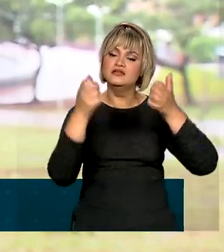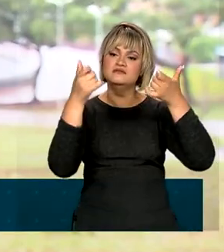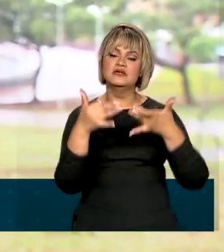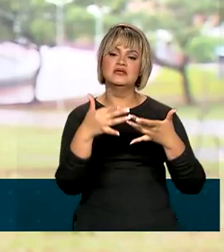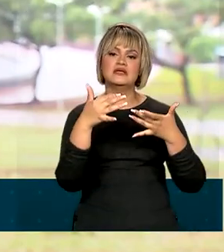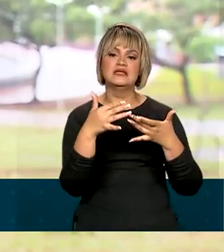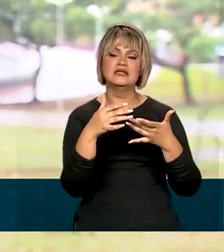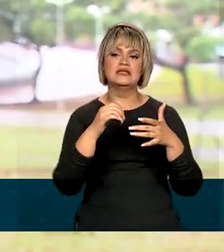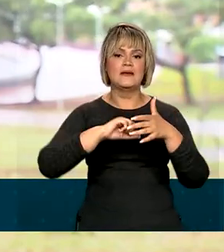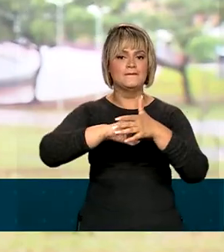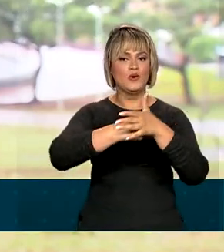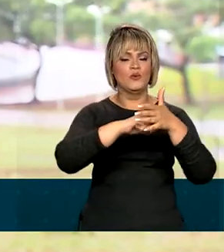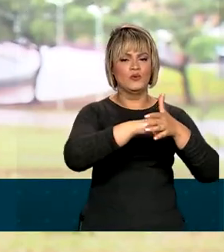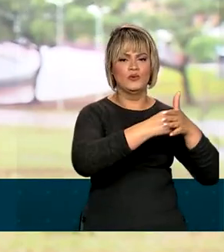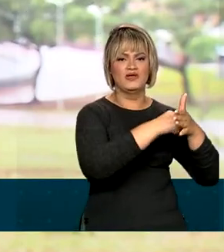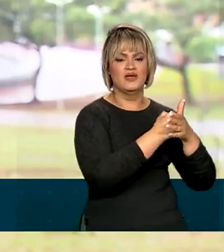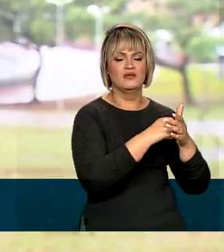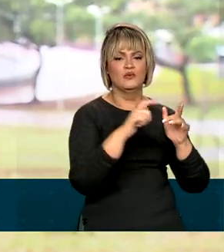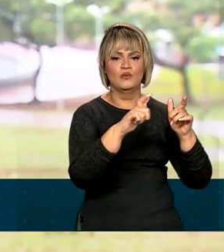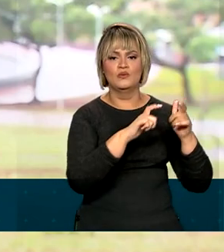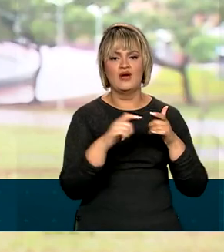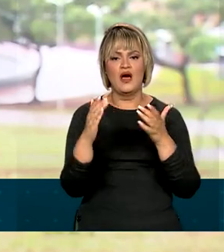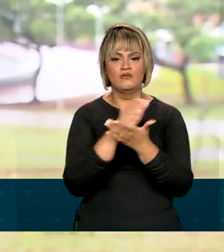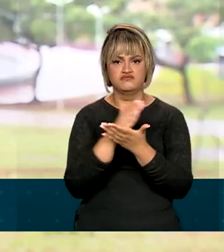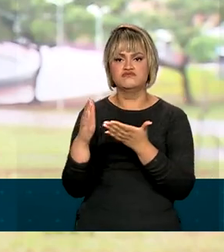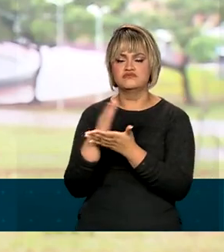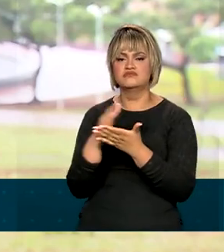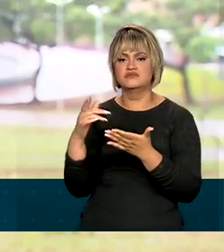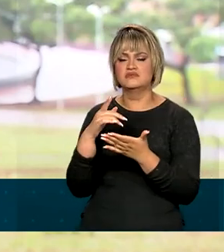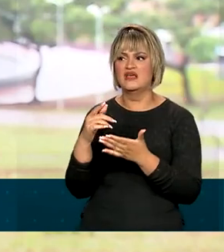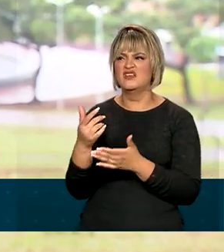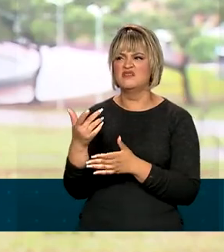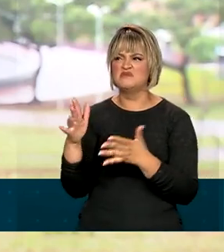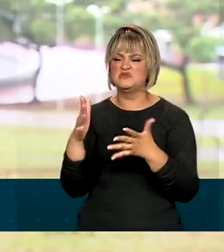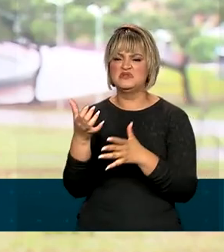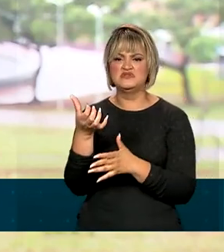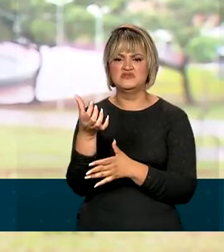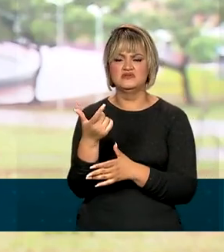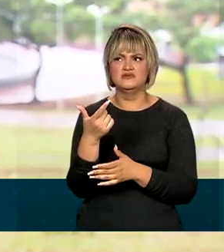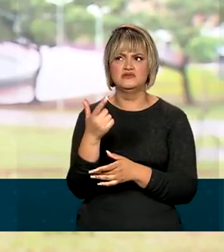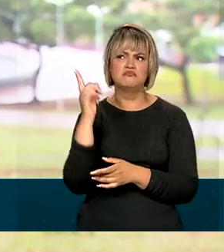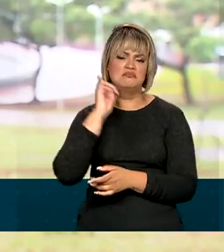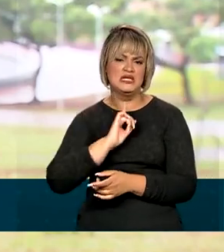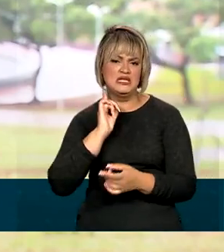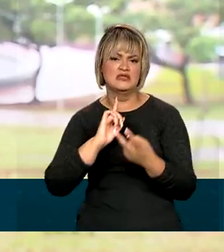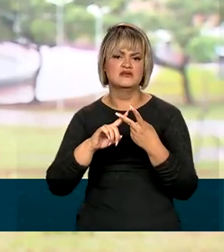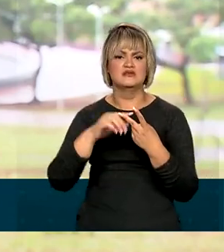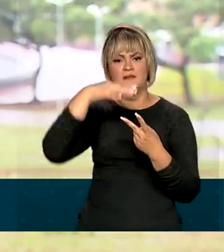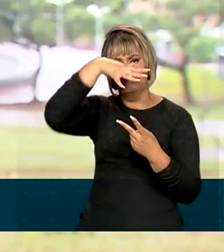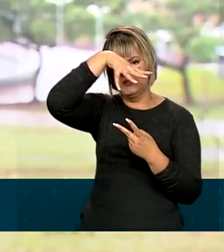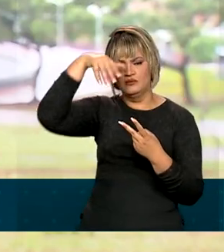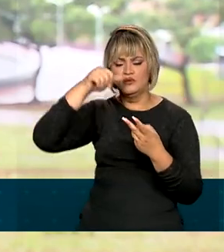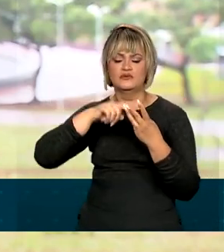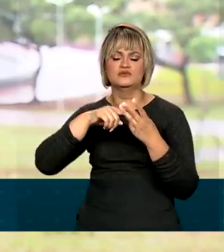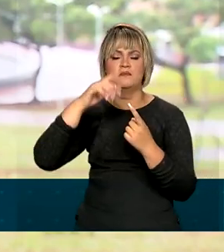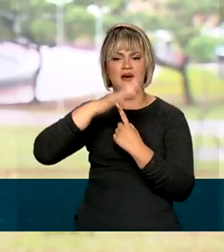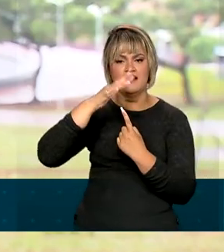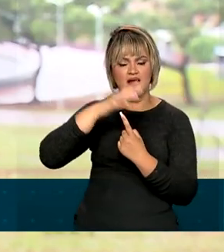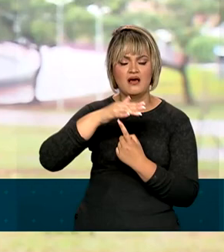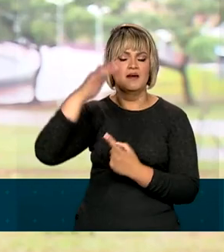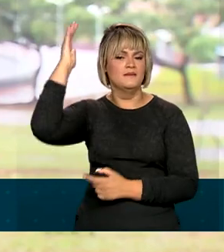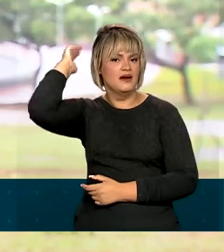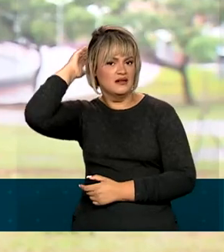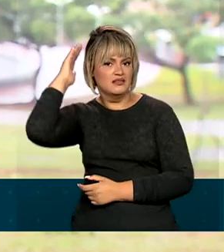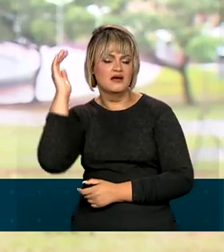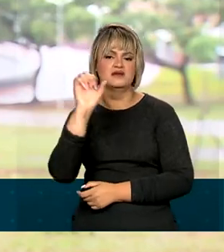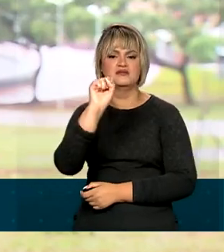bloqueios em estradas brasileiras que cortam pelo menos 20 estados do país. Minas Gerais, Mato Grosso, Pará, Paraná, Santa